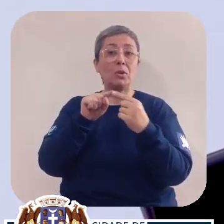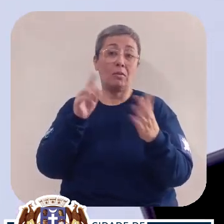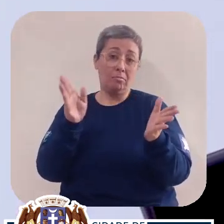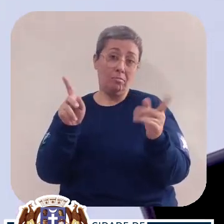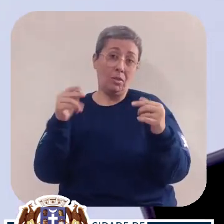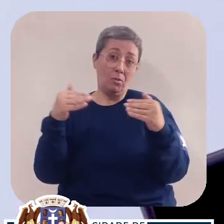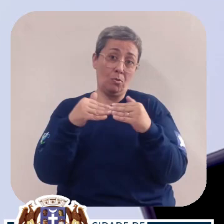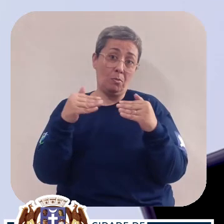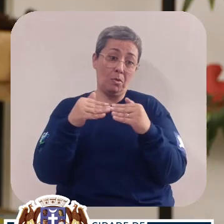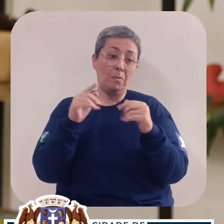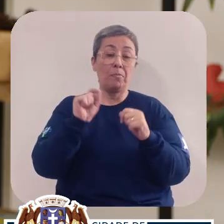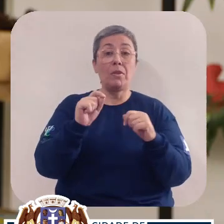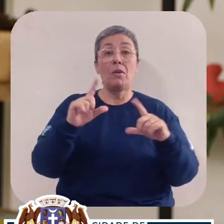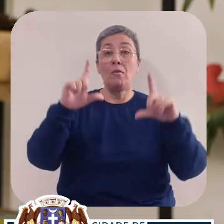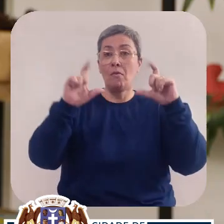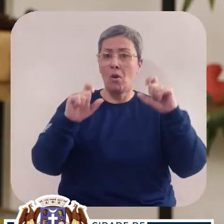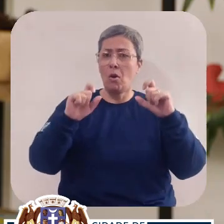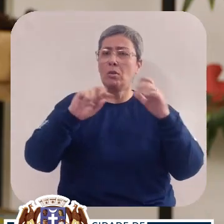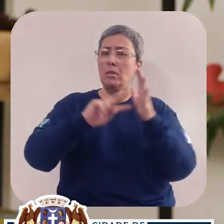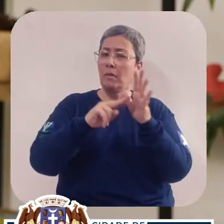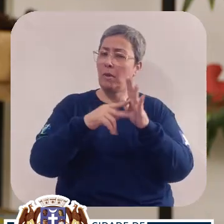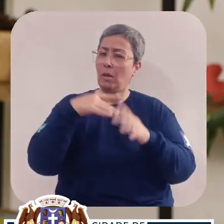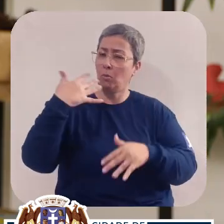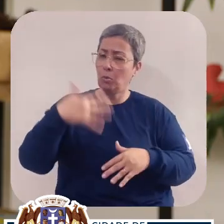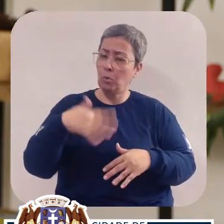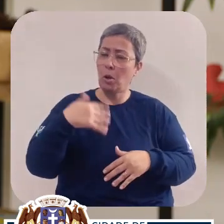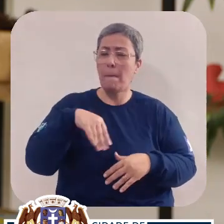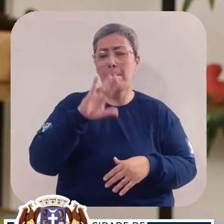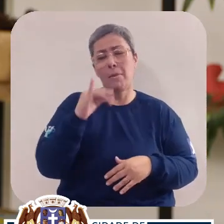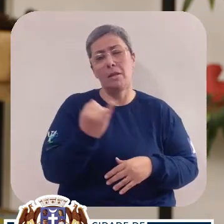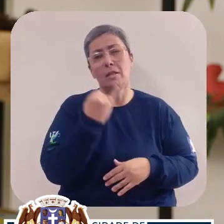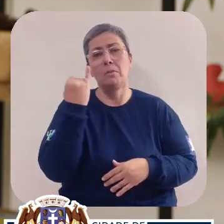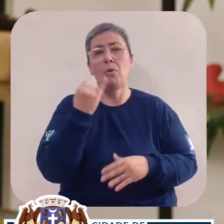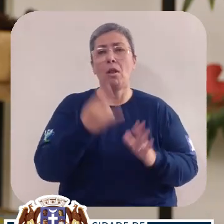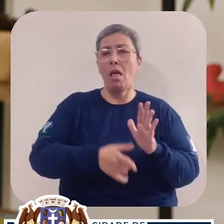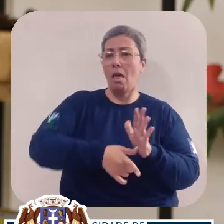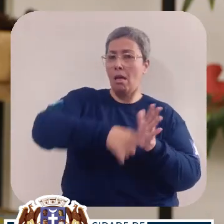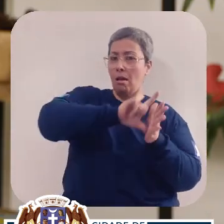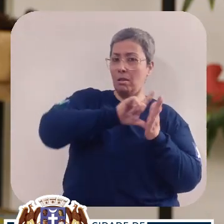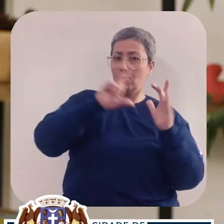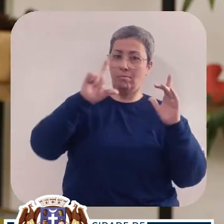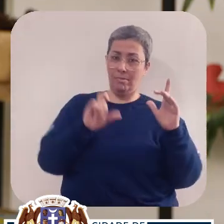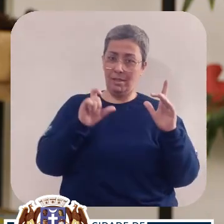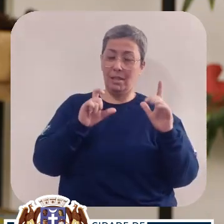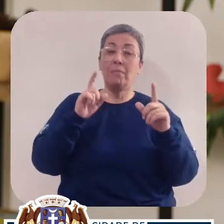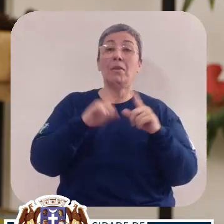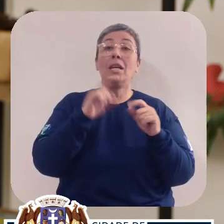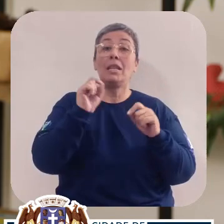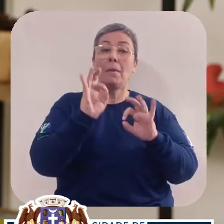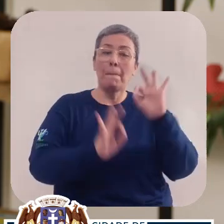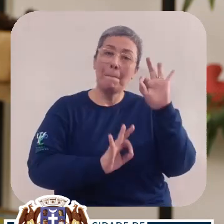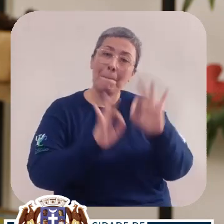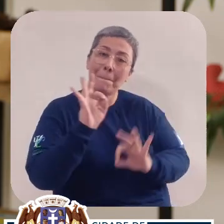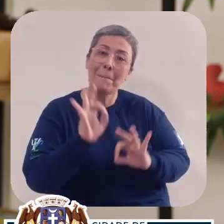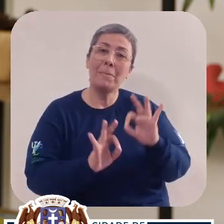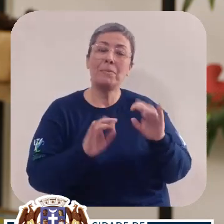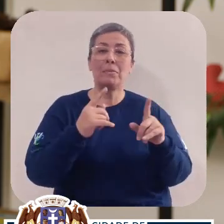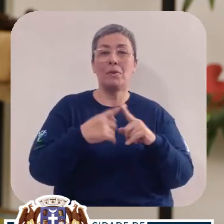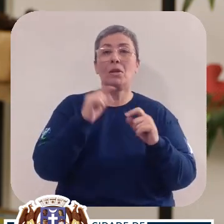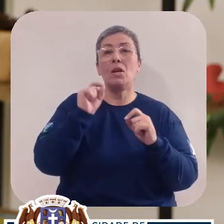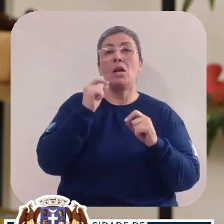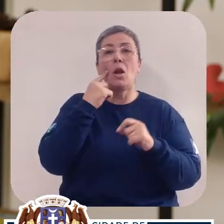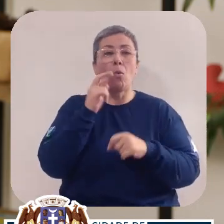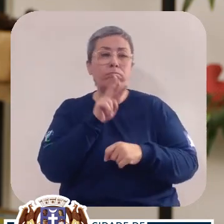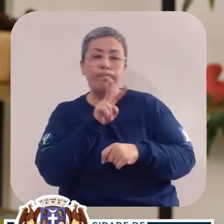finalidade do registro. Para uma foto significativa, o mais importante está antes do clique. Está no planejamento,